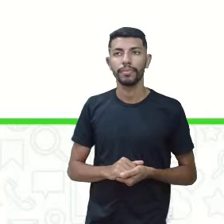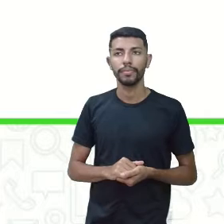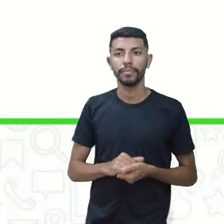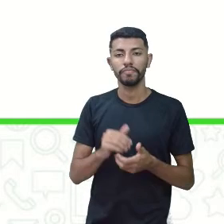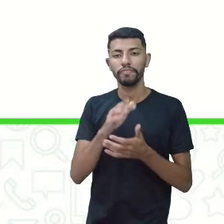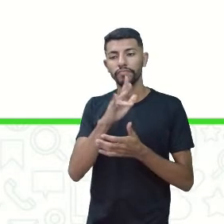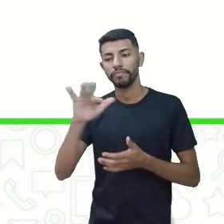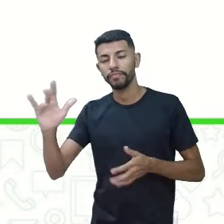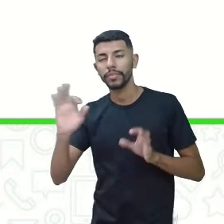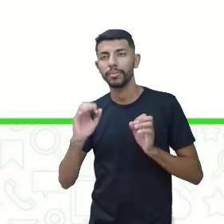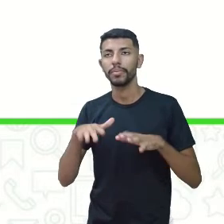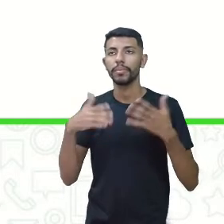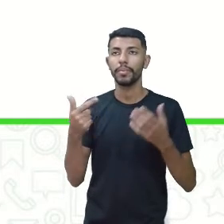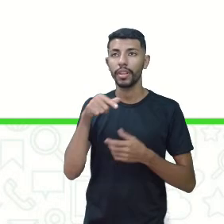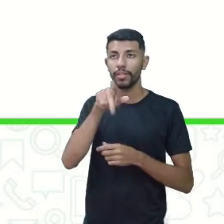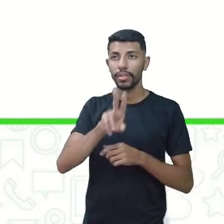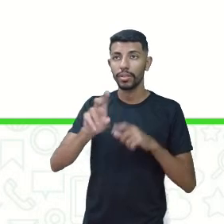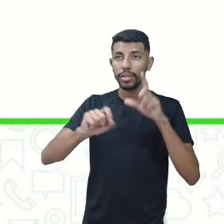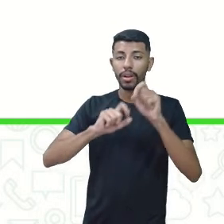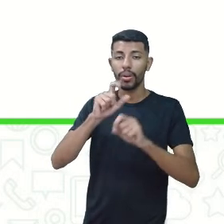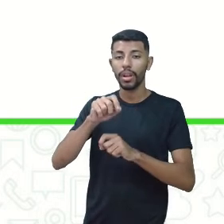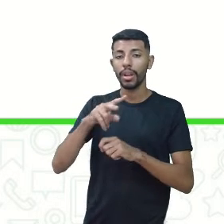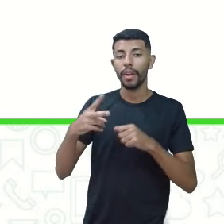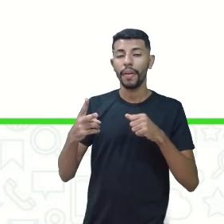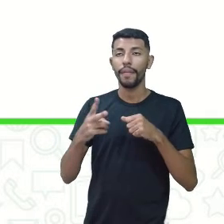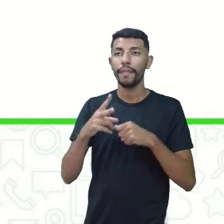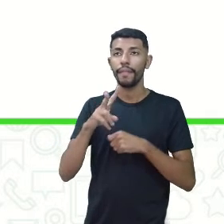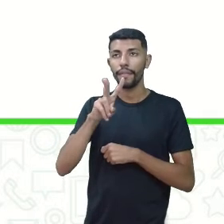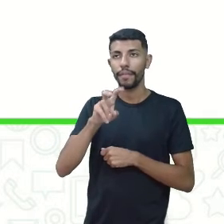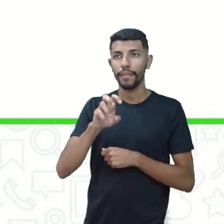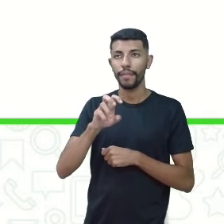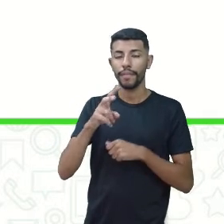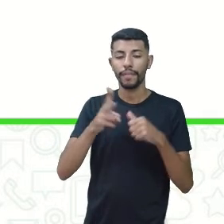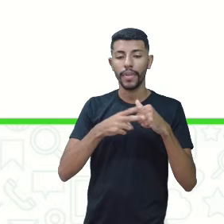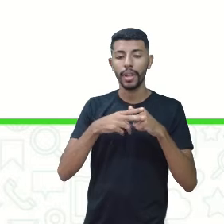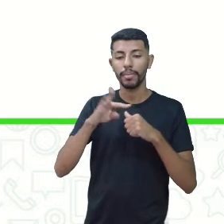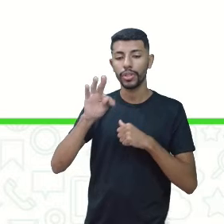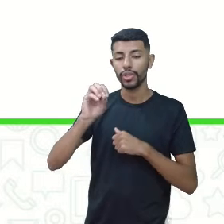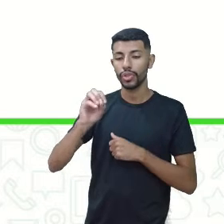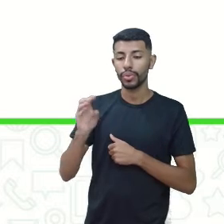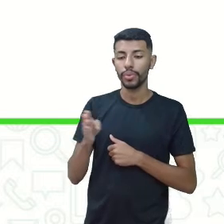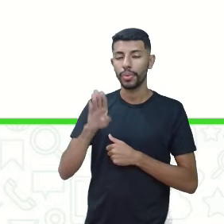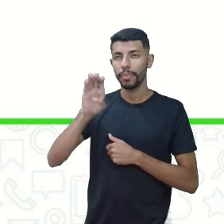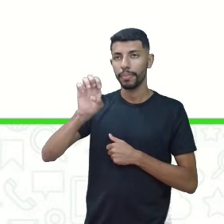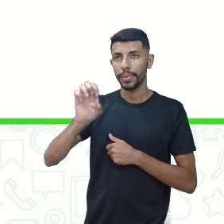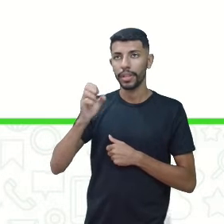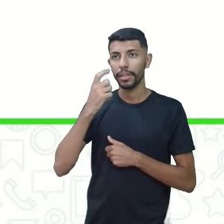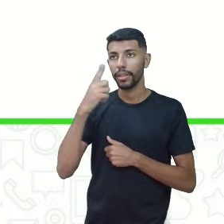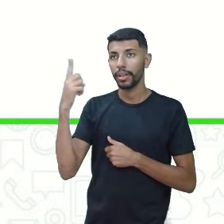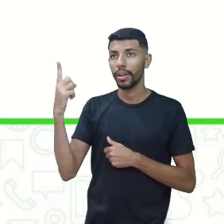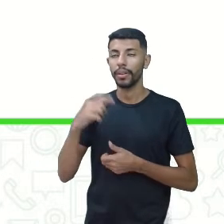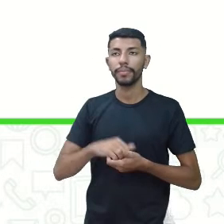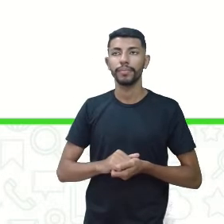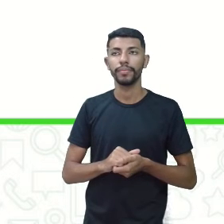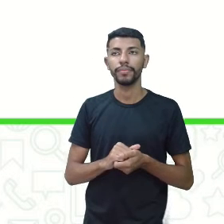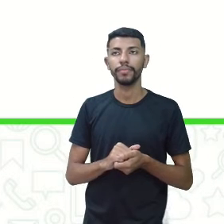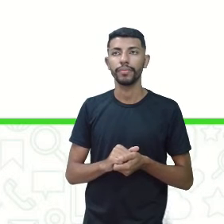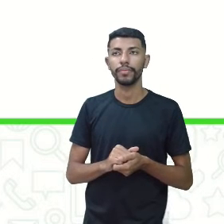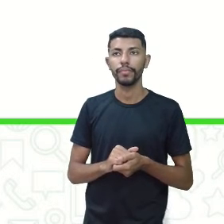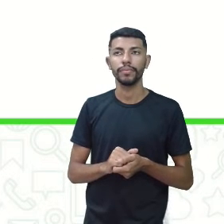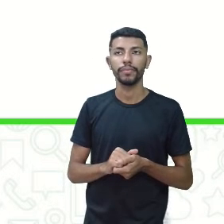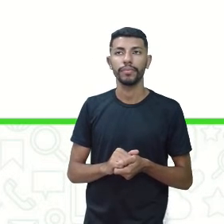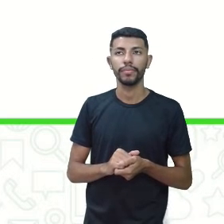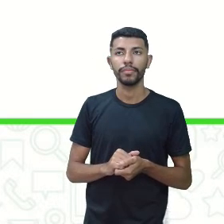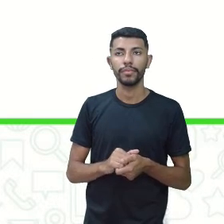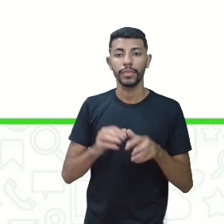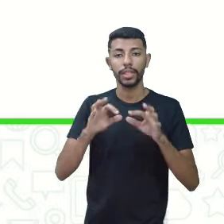verbo to be na forma afirmativa para fazer isso. Ó. No simple present, ele conjuga dessa maneira. Eu sou. E aqui nós